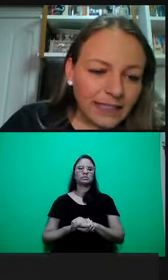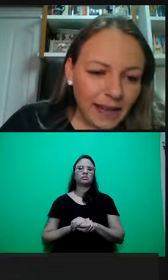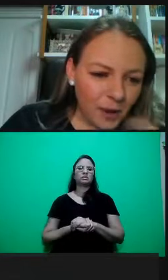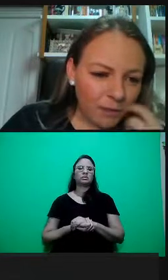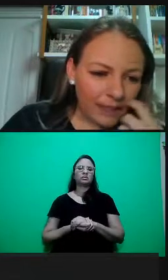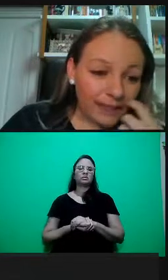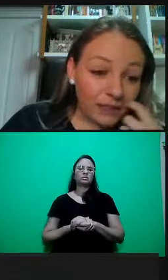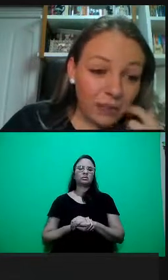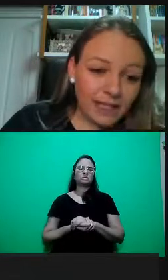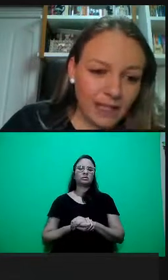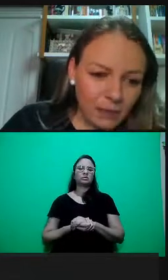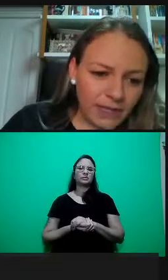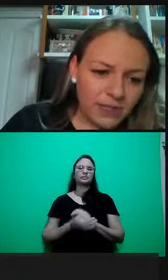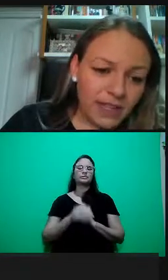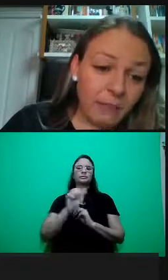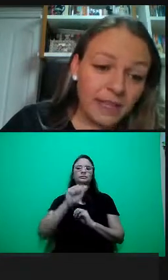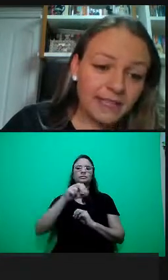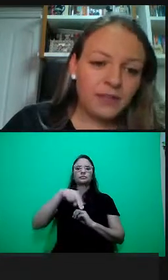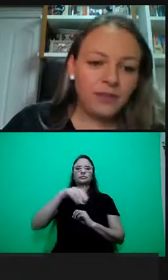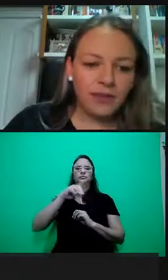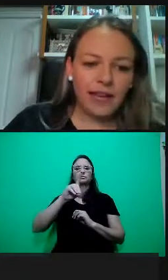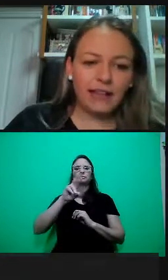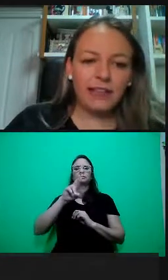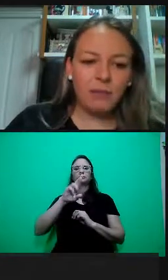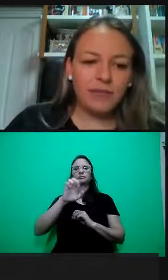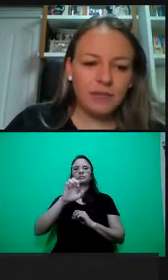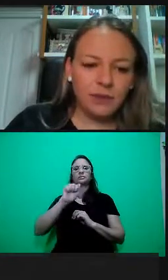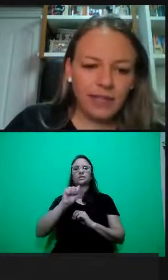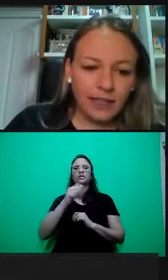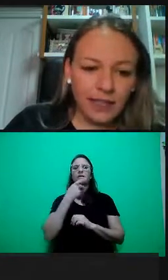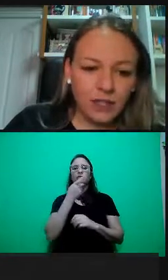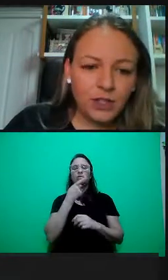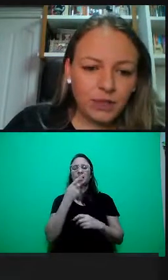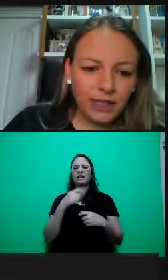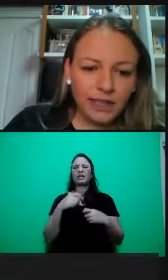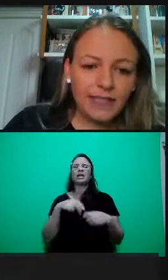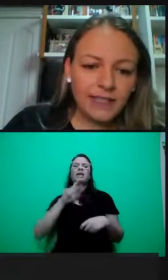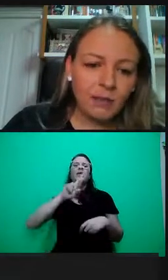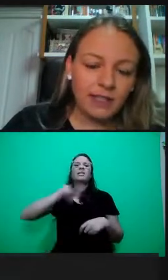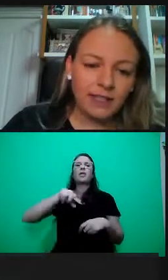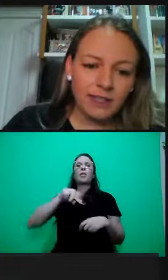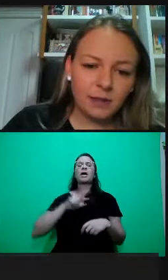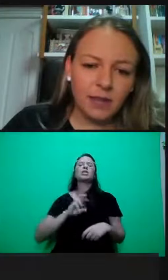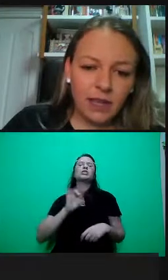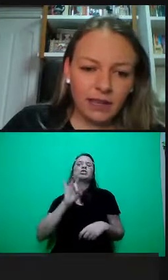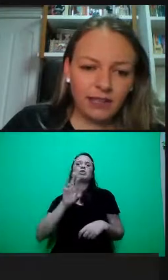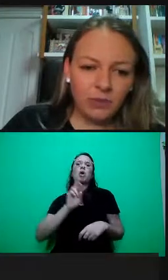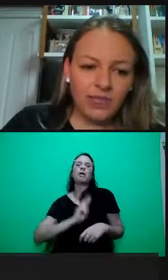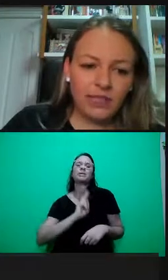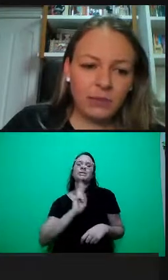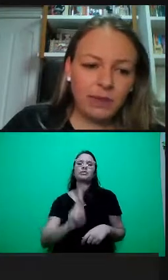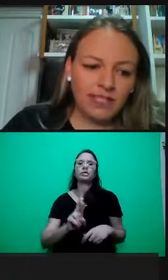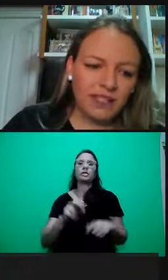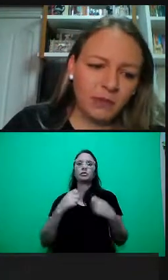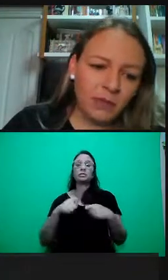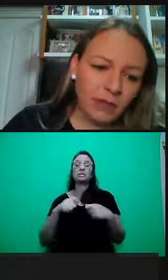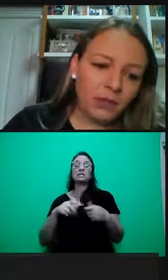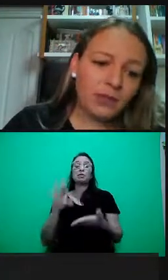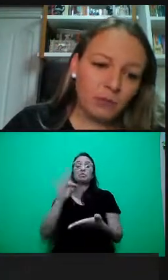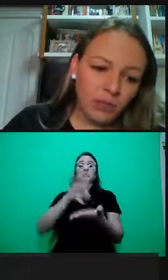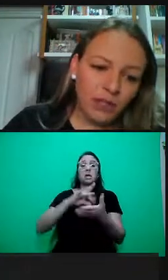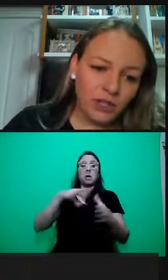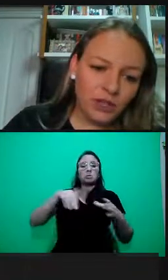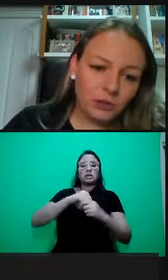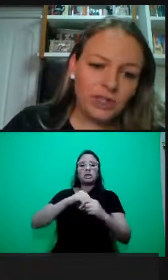A Andréia comenta, não basta representatividade, é preciso ter legitimidade nessa representação. Temos exemplos bastante